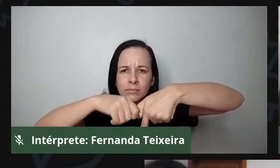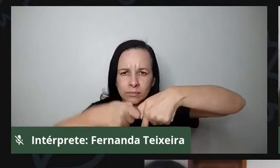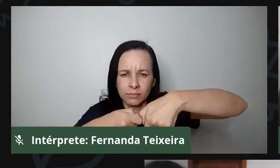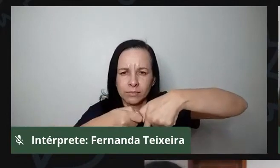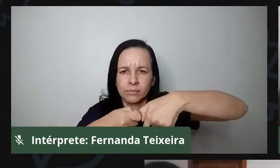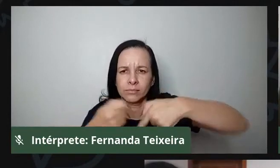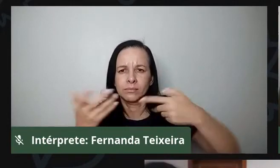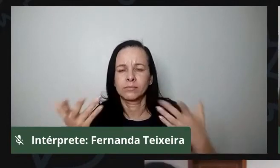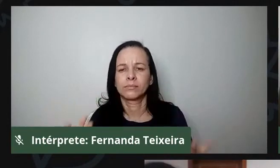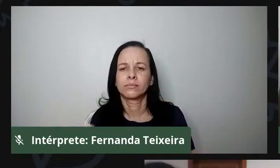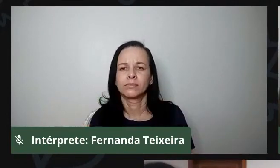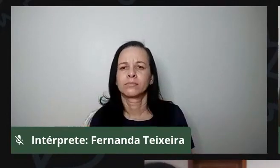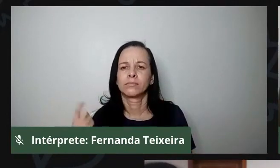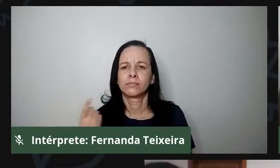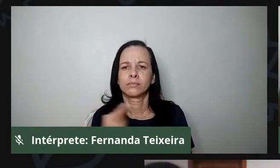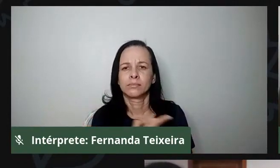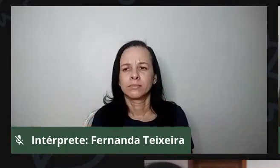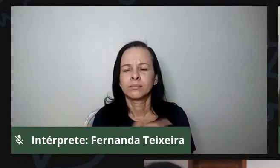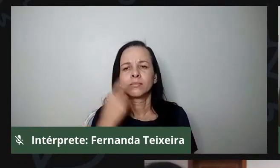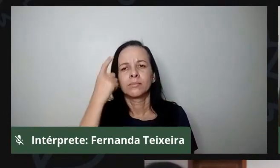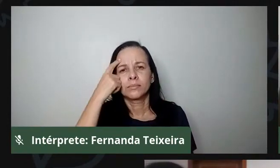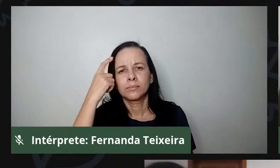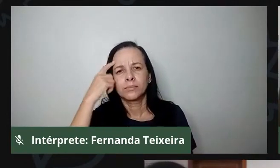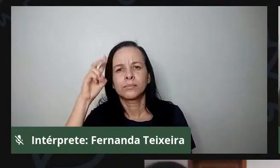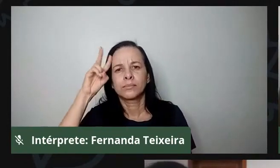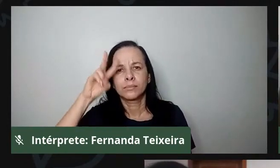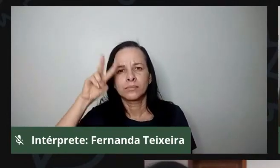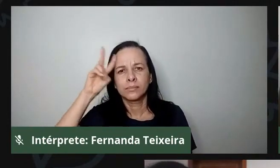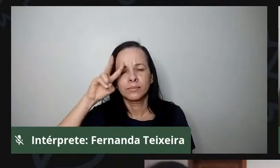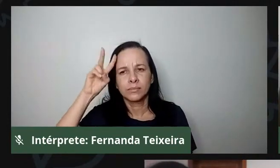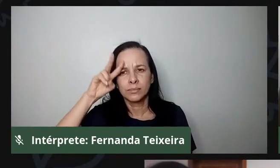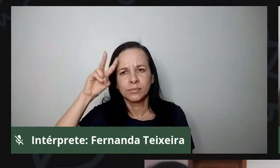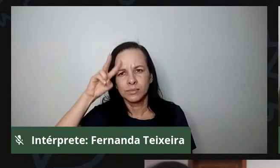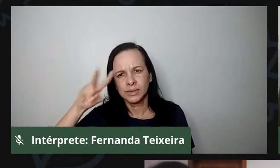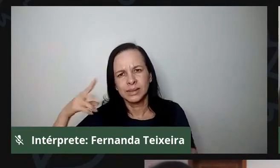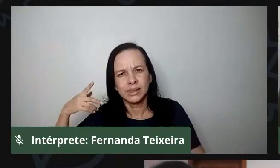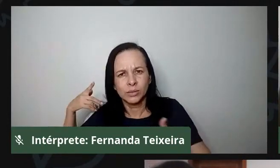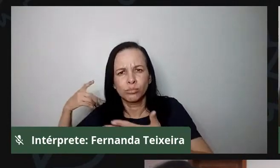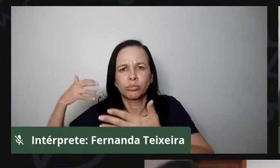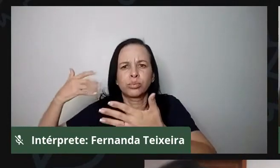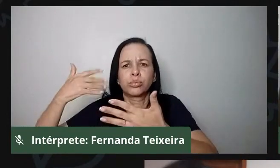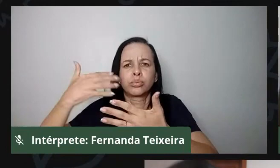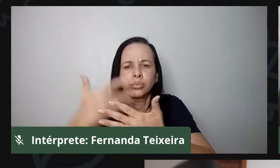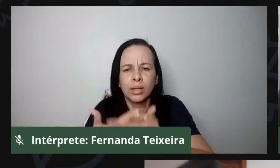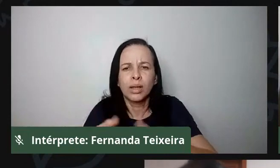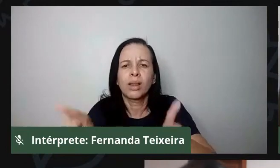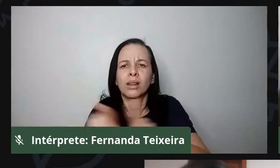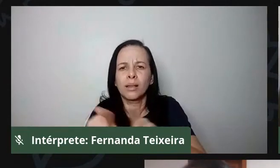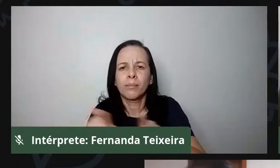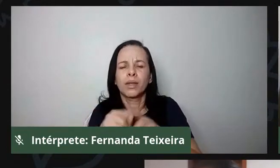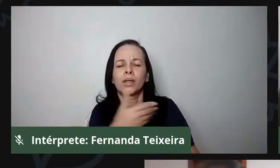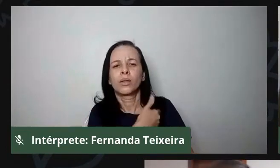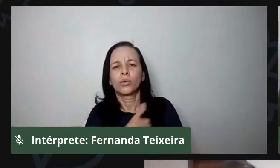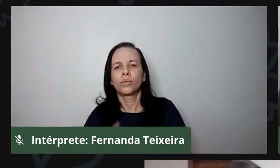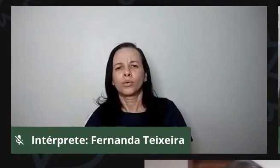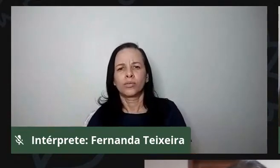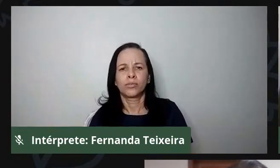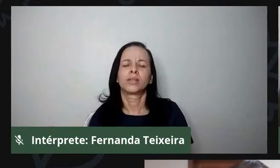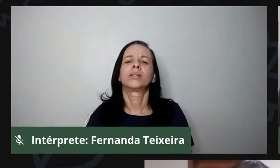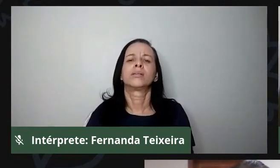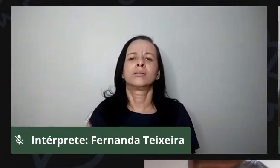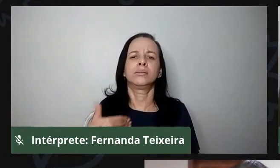imediatamente pensa aí a história, trajetória, a esfera do governo federal para as comunidades quilombolas.